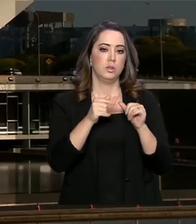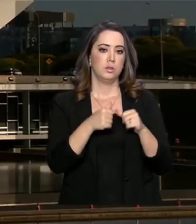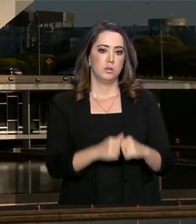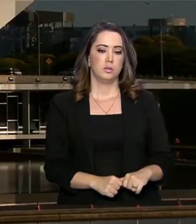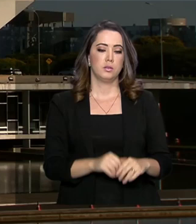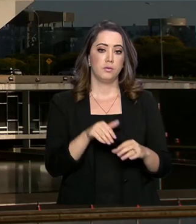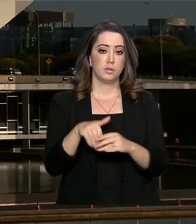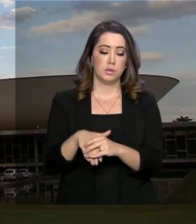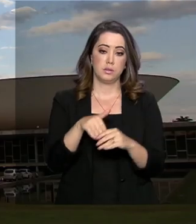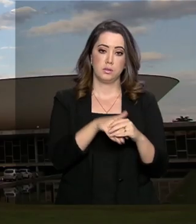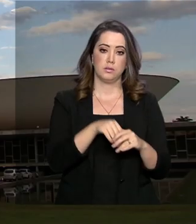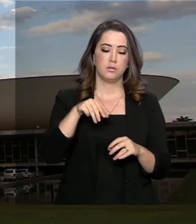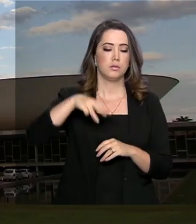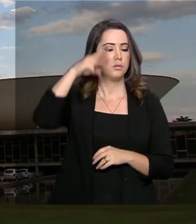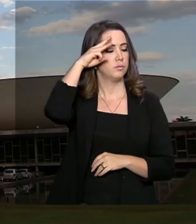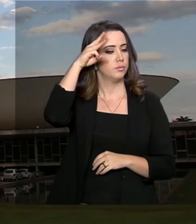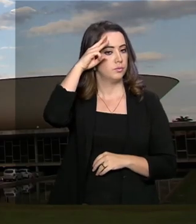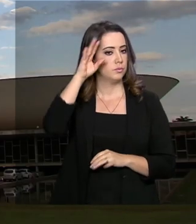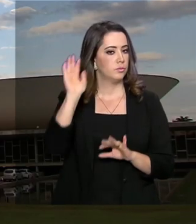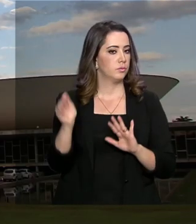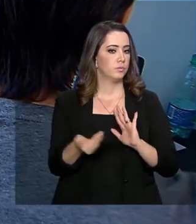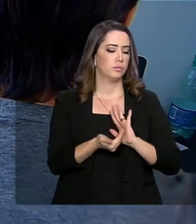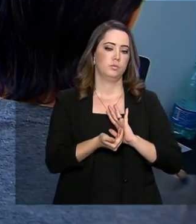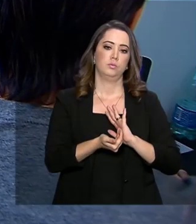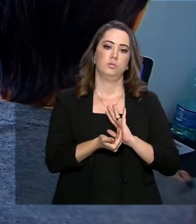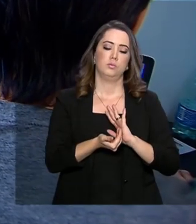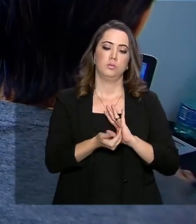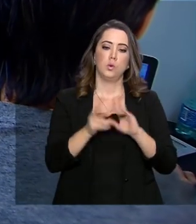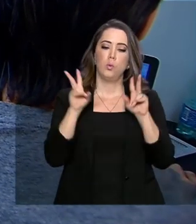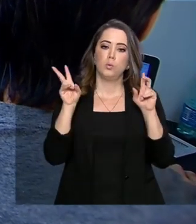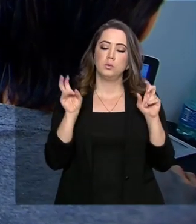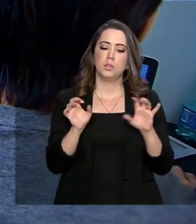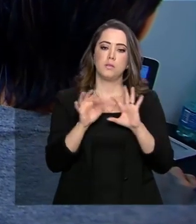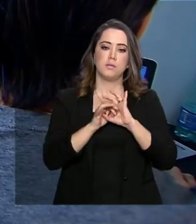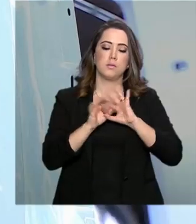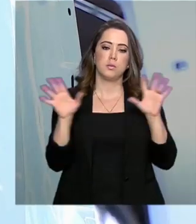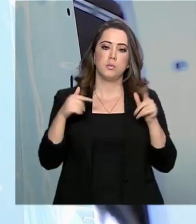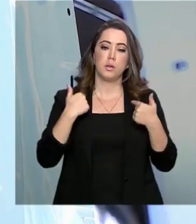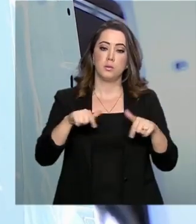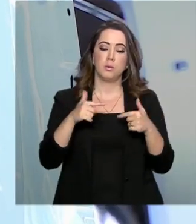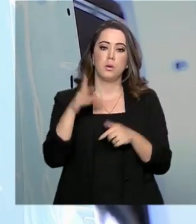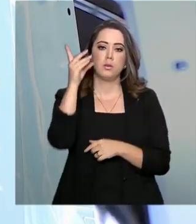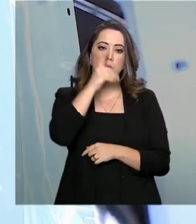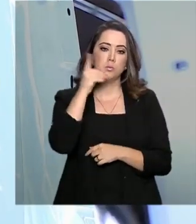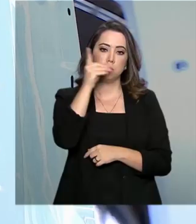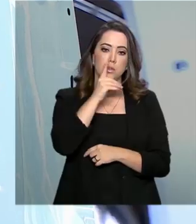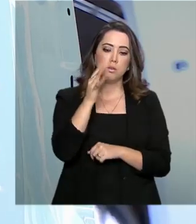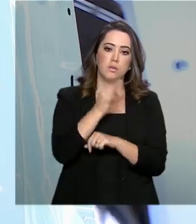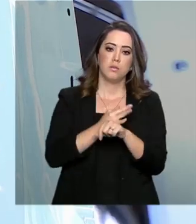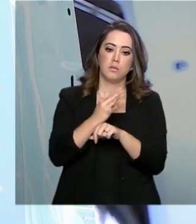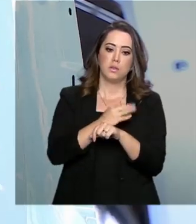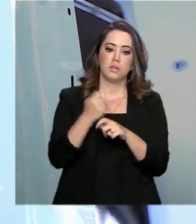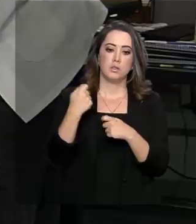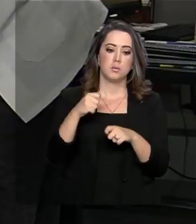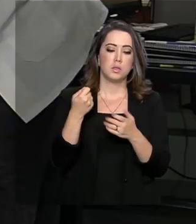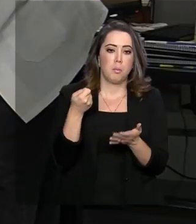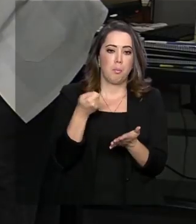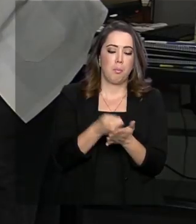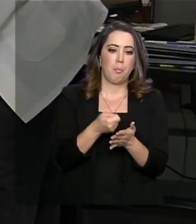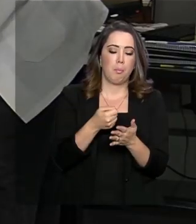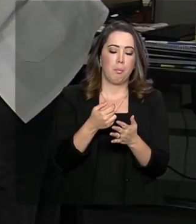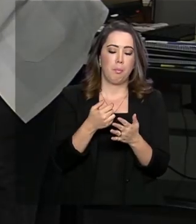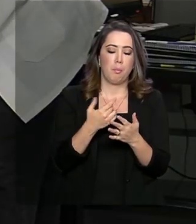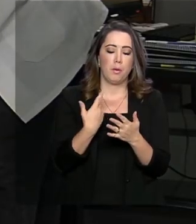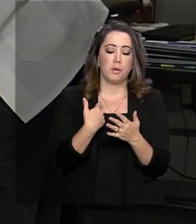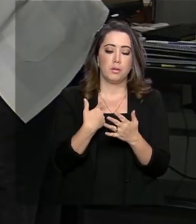ser votada nesta terça-feira na Câmara dos Deputados. O texto libera o trabalho aos domingos e feriados sem a necessidade de